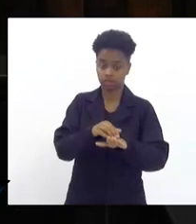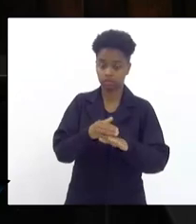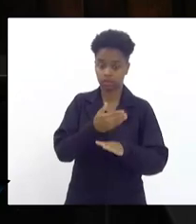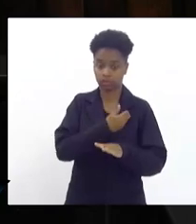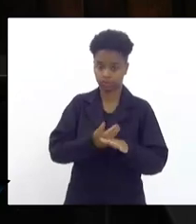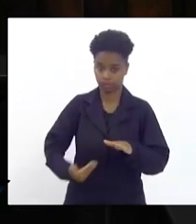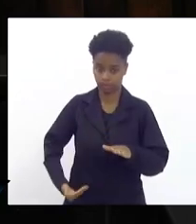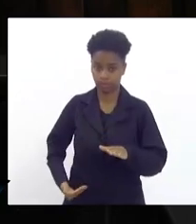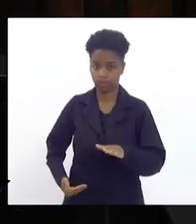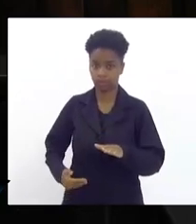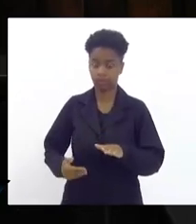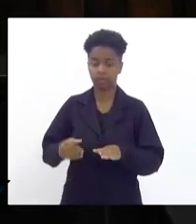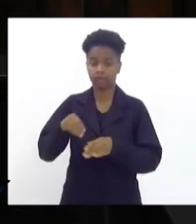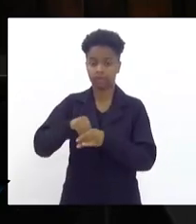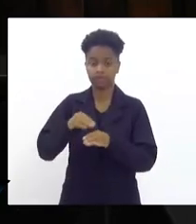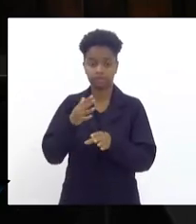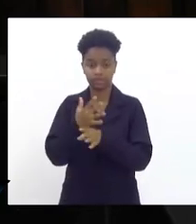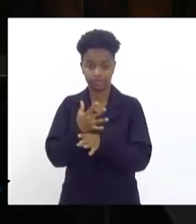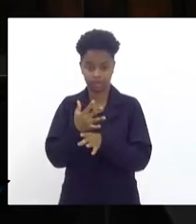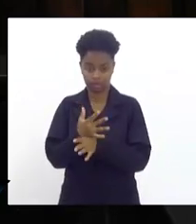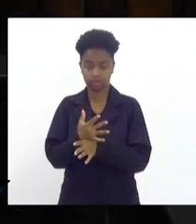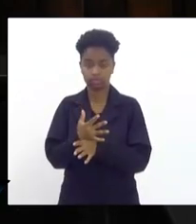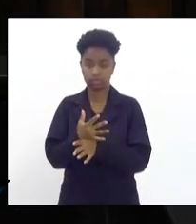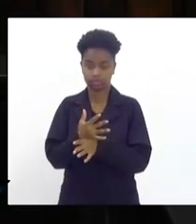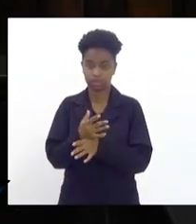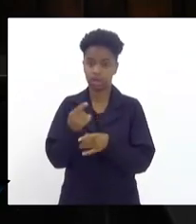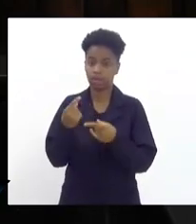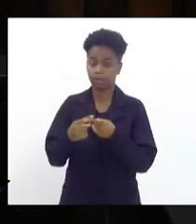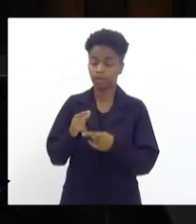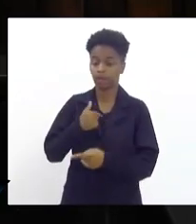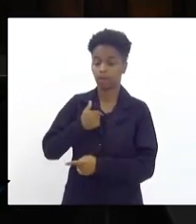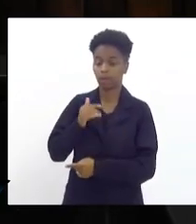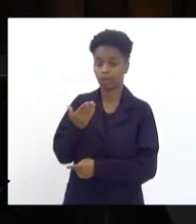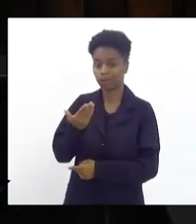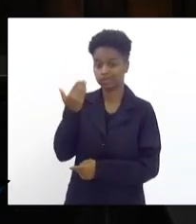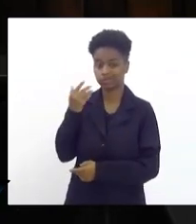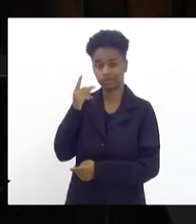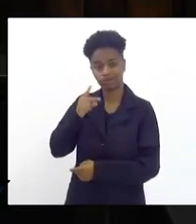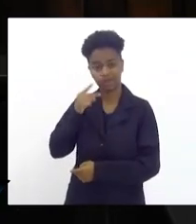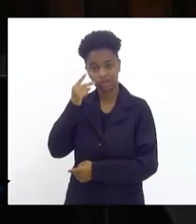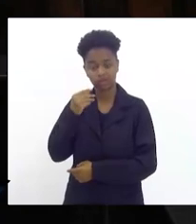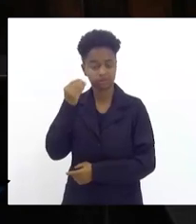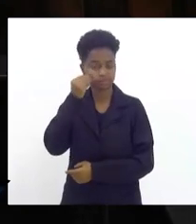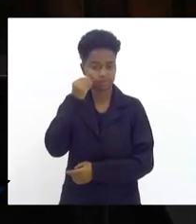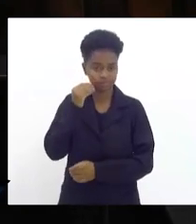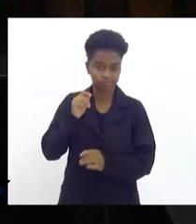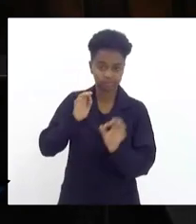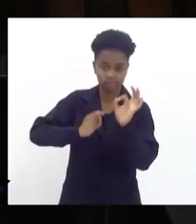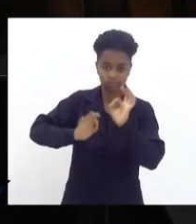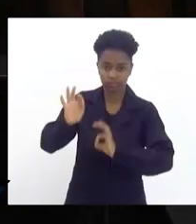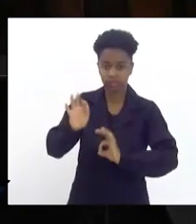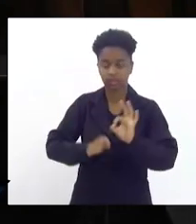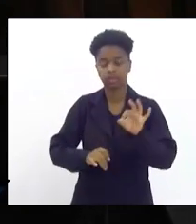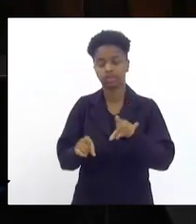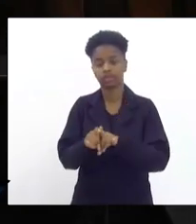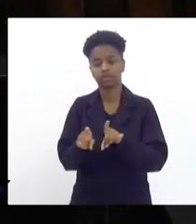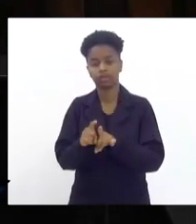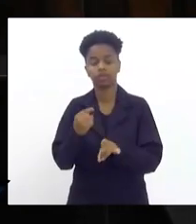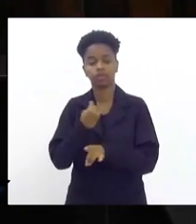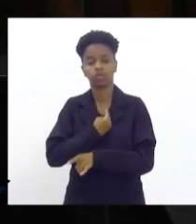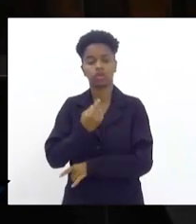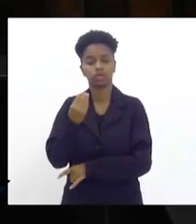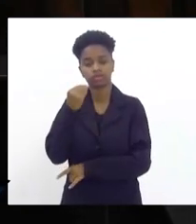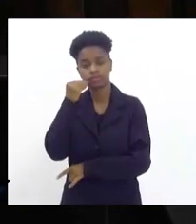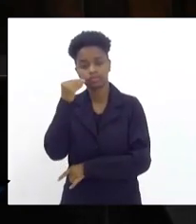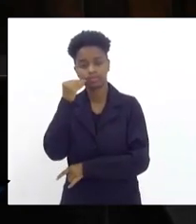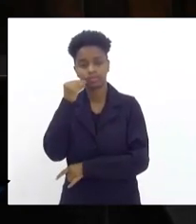municipal, onde, quanto vereador, foi uma bandeira do nosso mandato, onde, inclusive, entramos